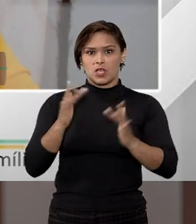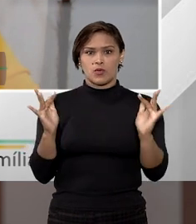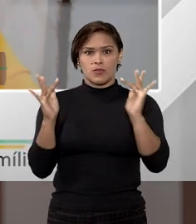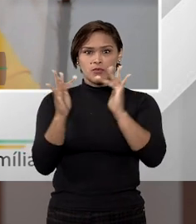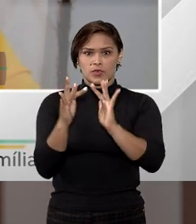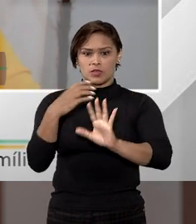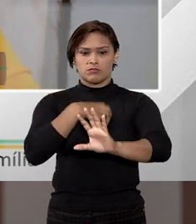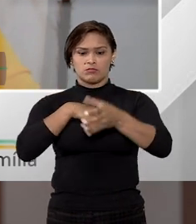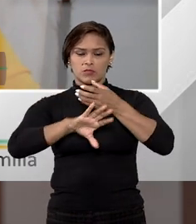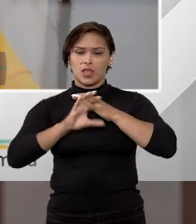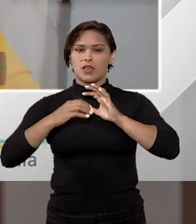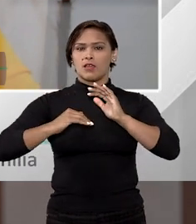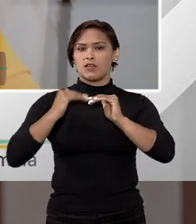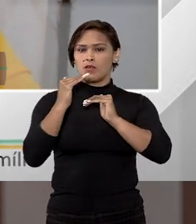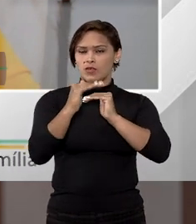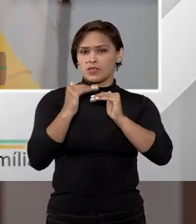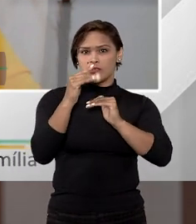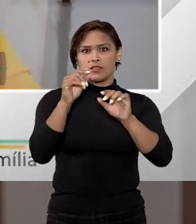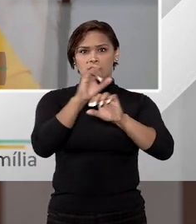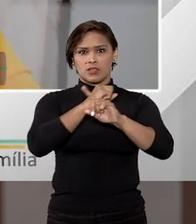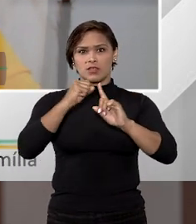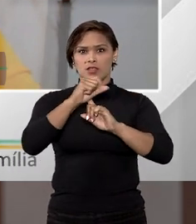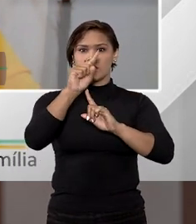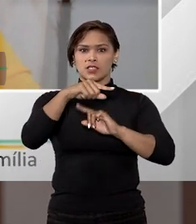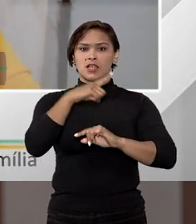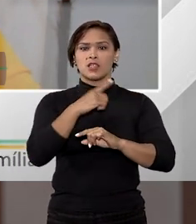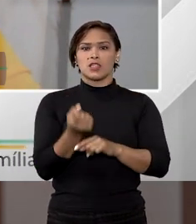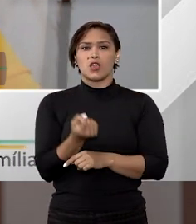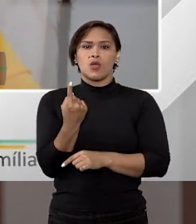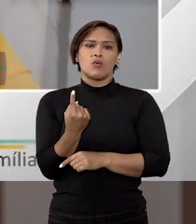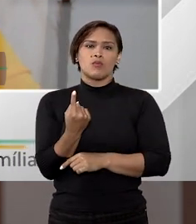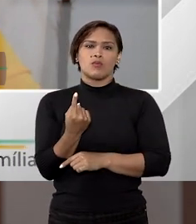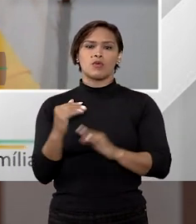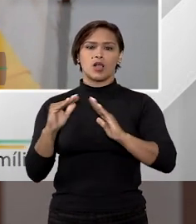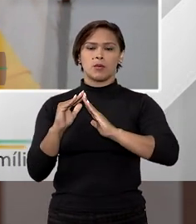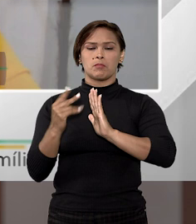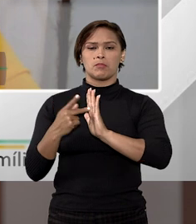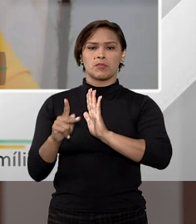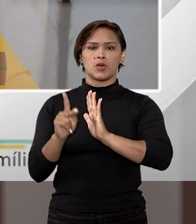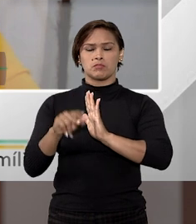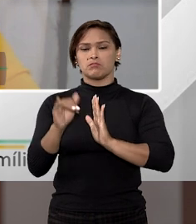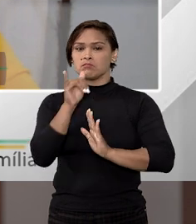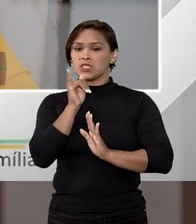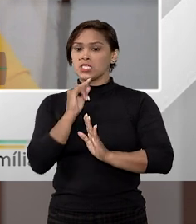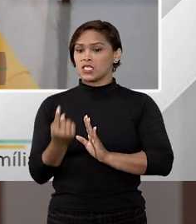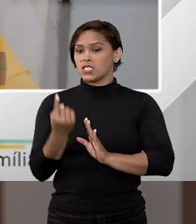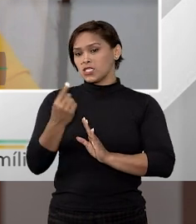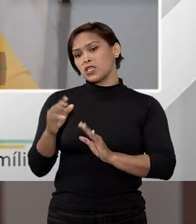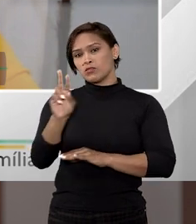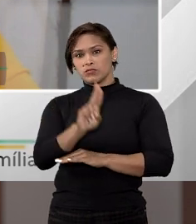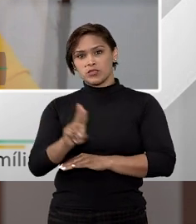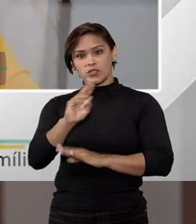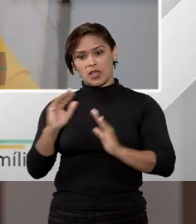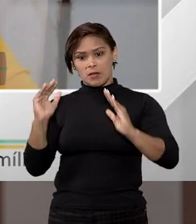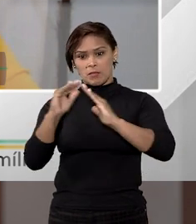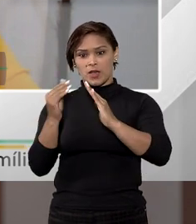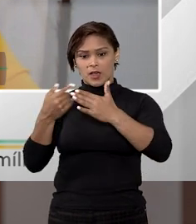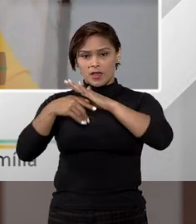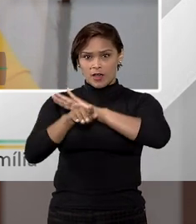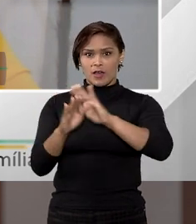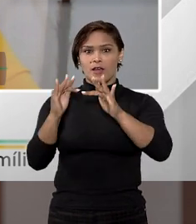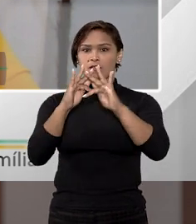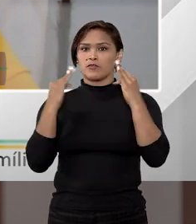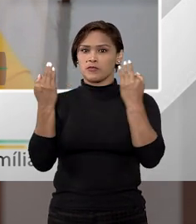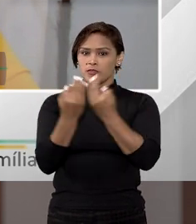vínculo de crescimento, de sociedade, elas têm apenas um único bem e este bem, normalmente, é utilizado para moradia